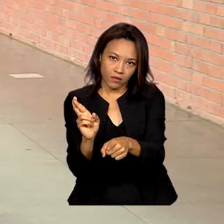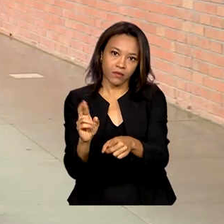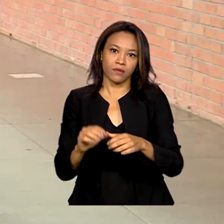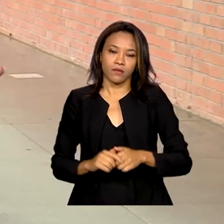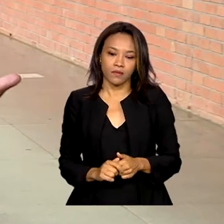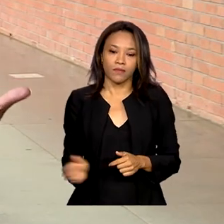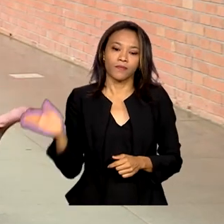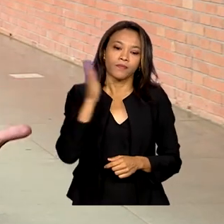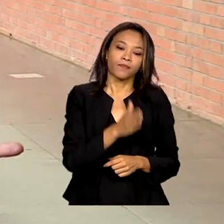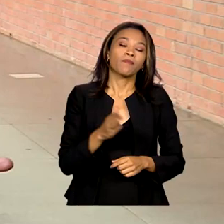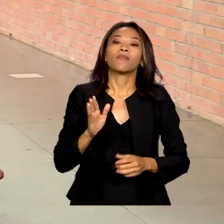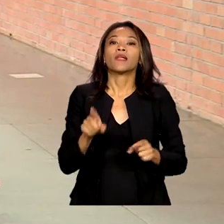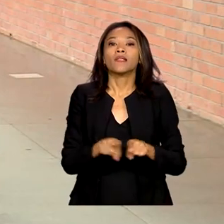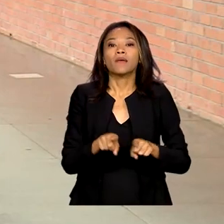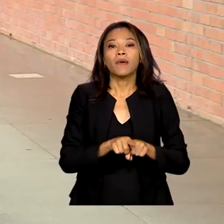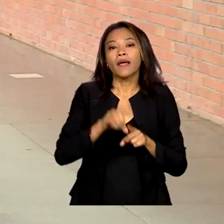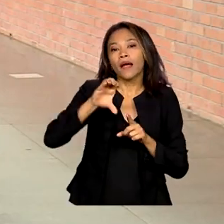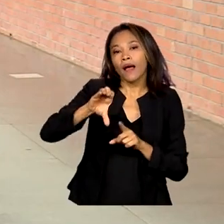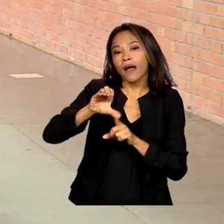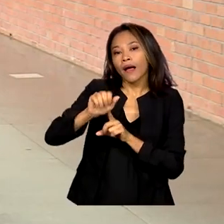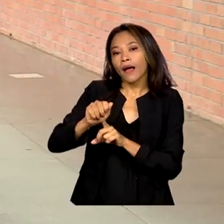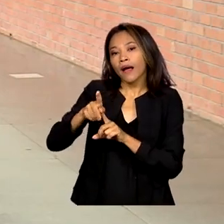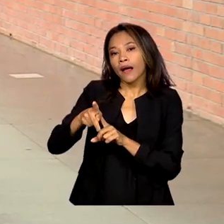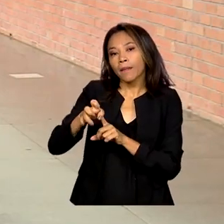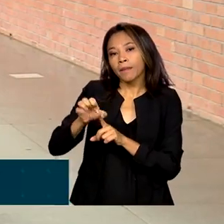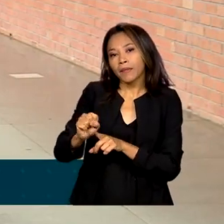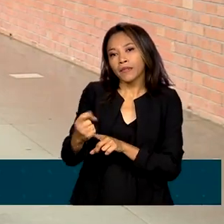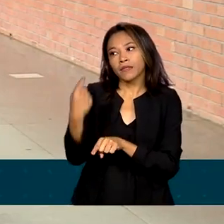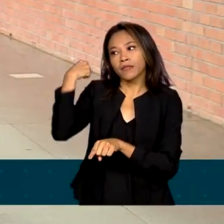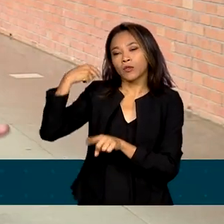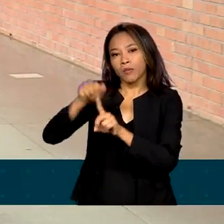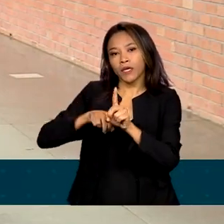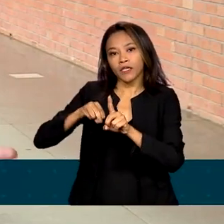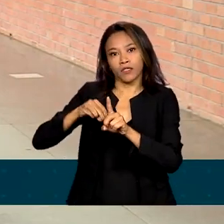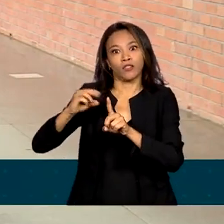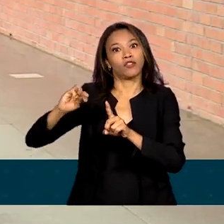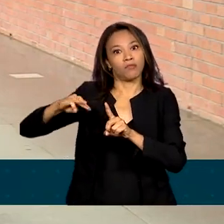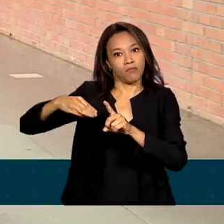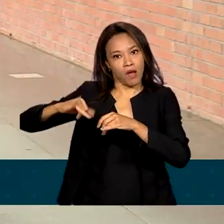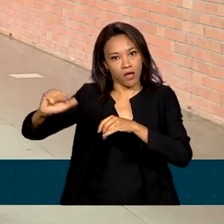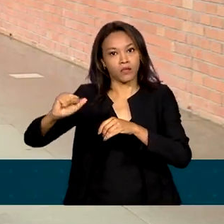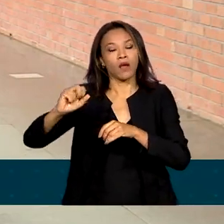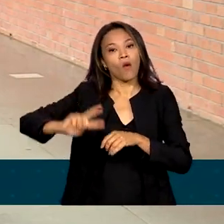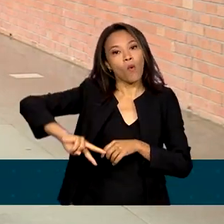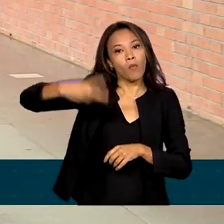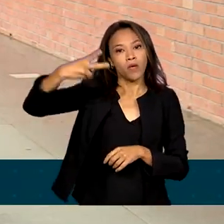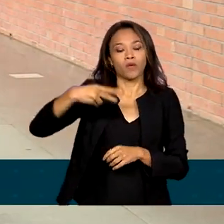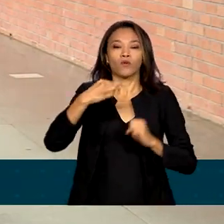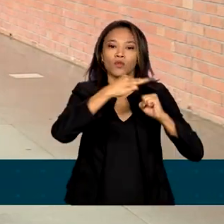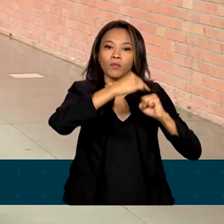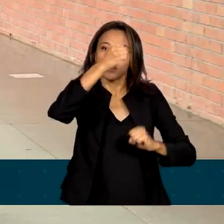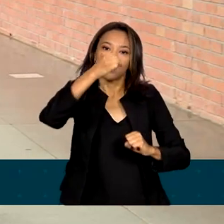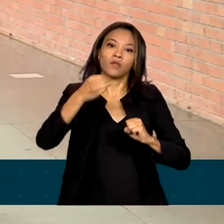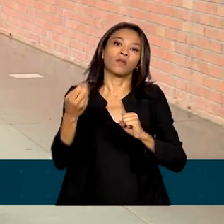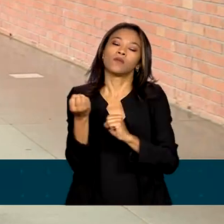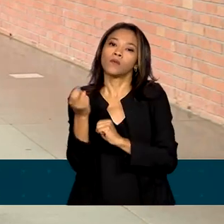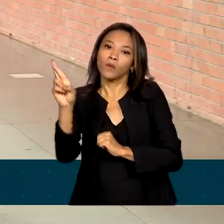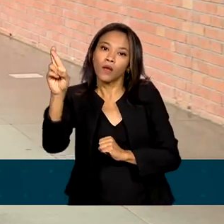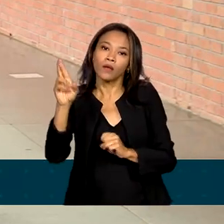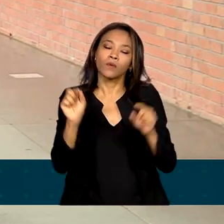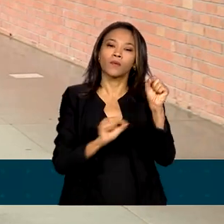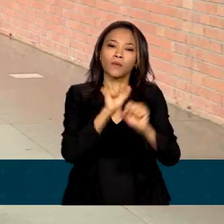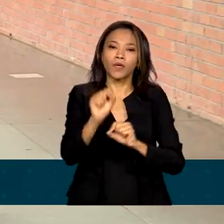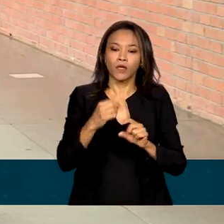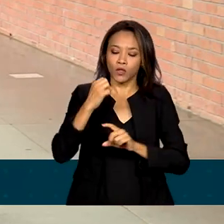A CAPES também anunciou em março o aumento no número de bolsas de mestrado e doutorado concedidas pela Fundação, de R$